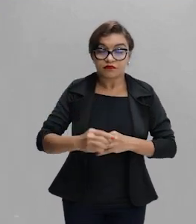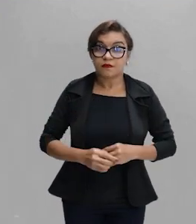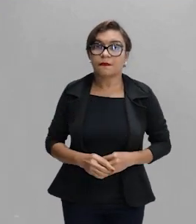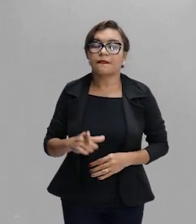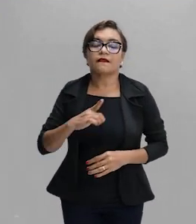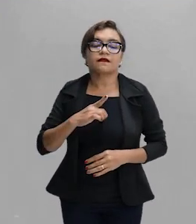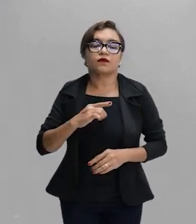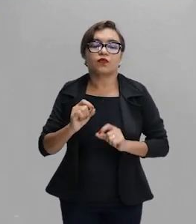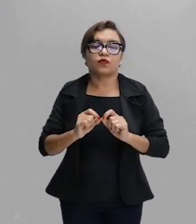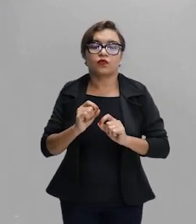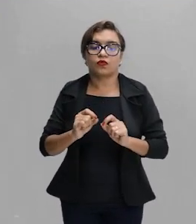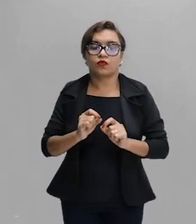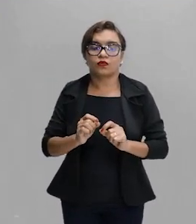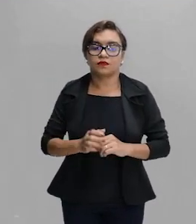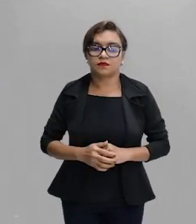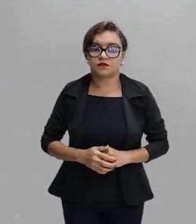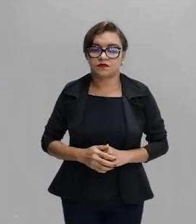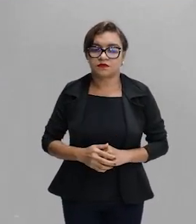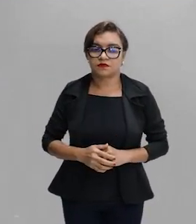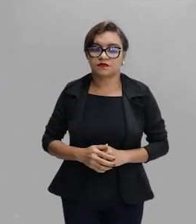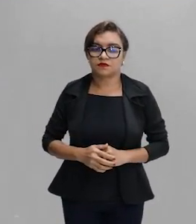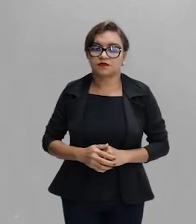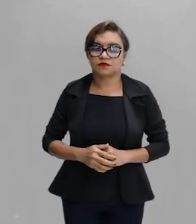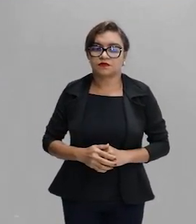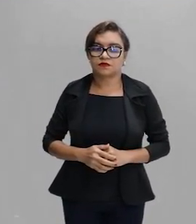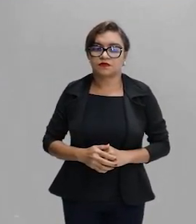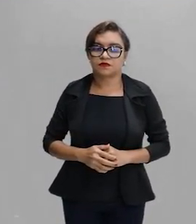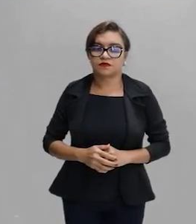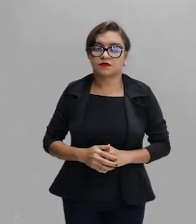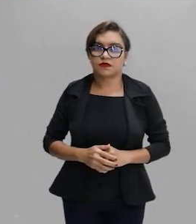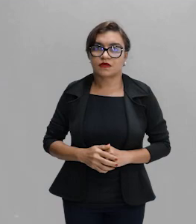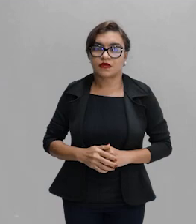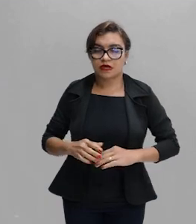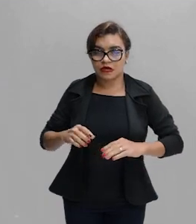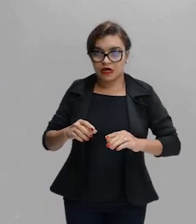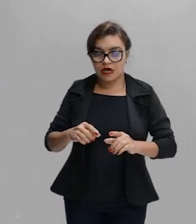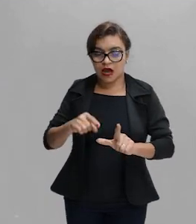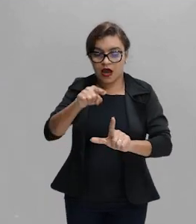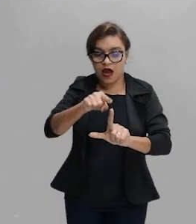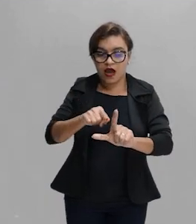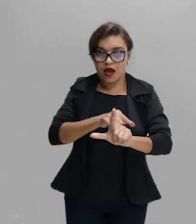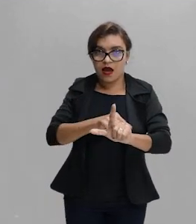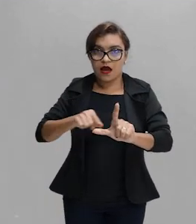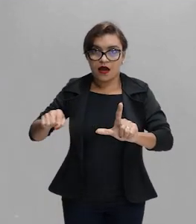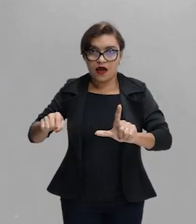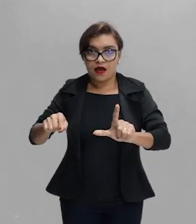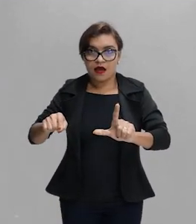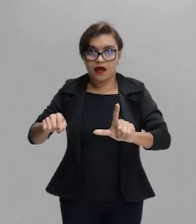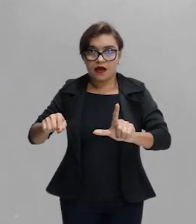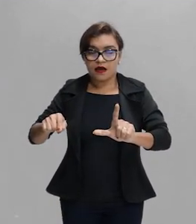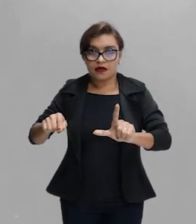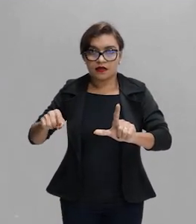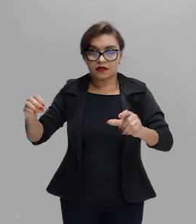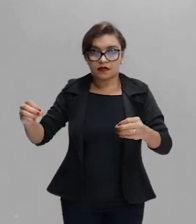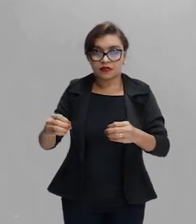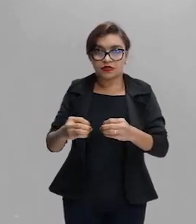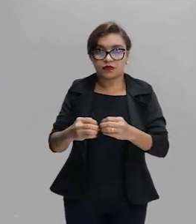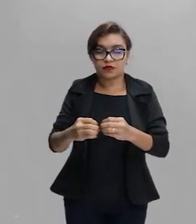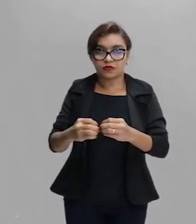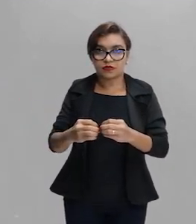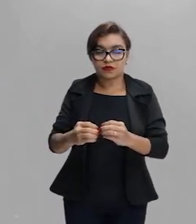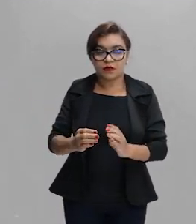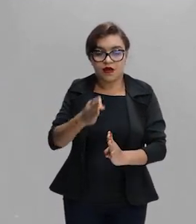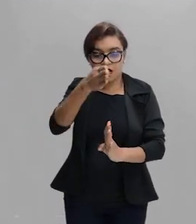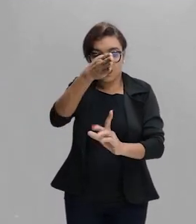de um meio menos refringente para o mais refringente, a reta se aproxima da vertical. Ok? O